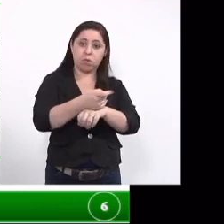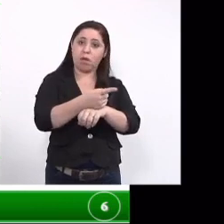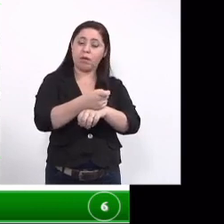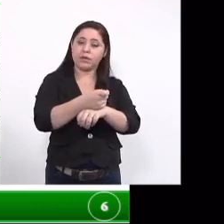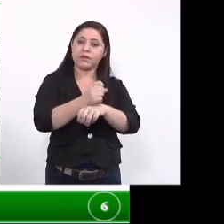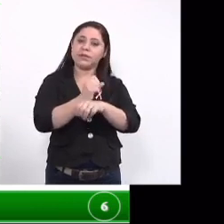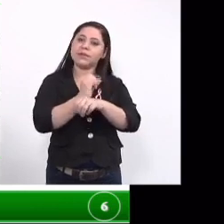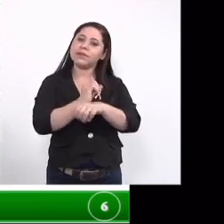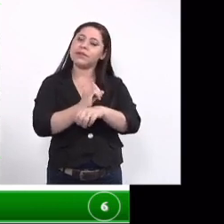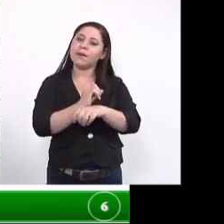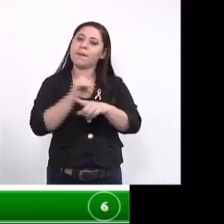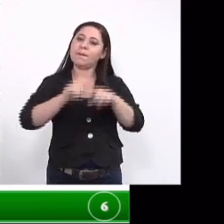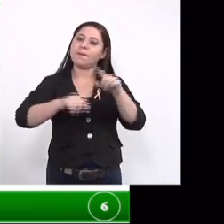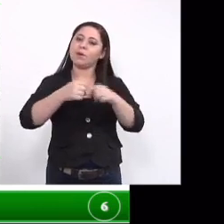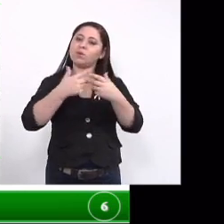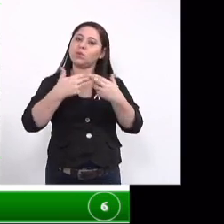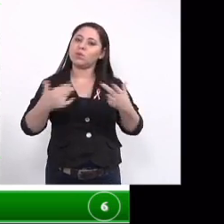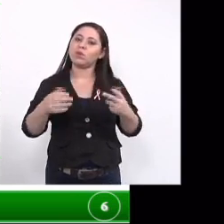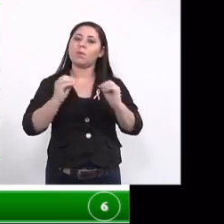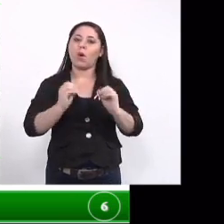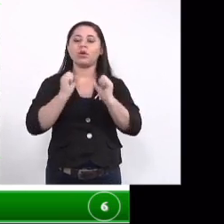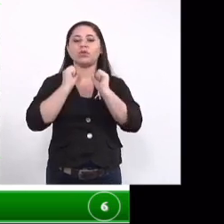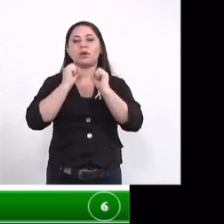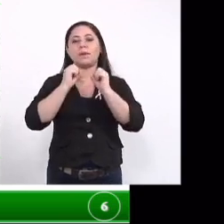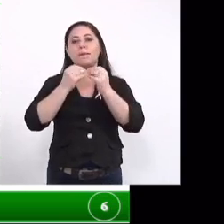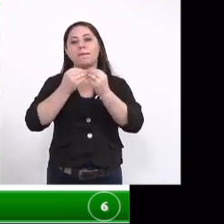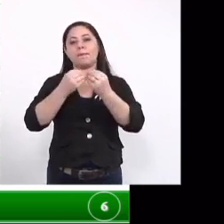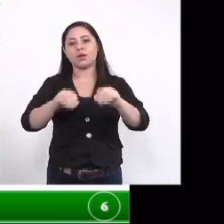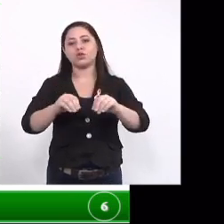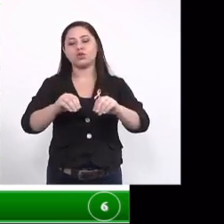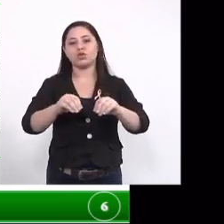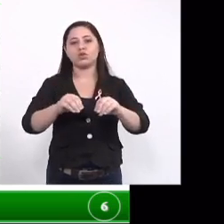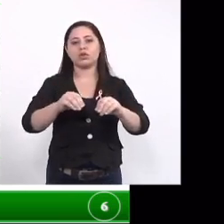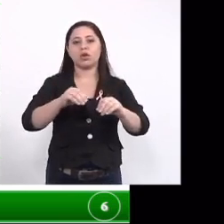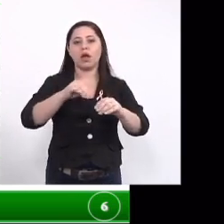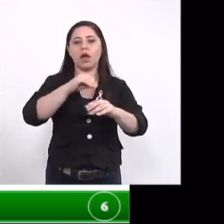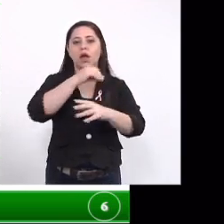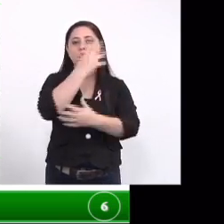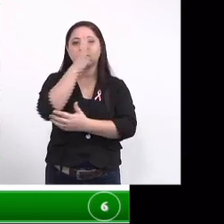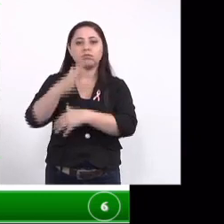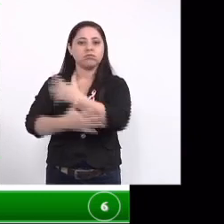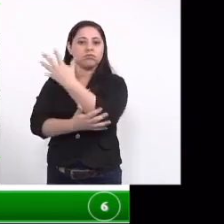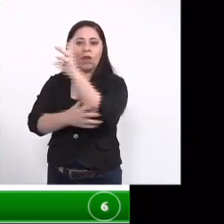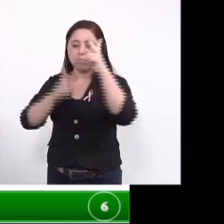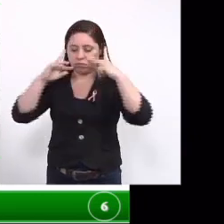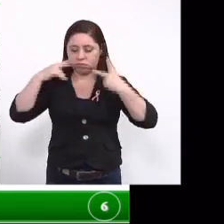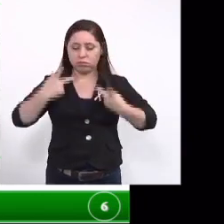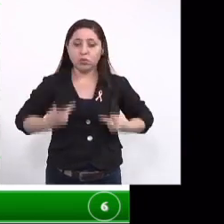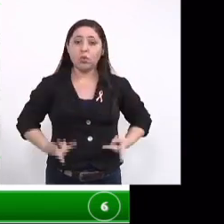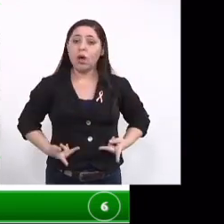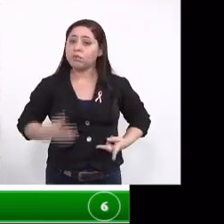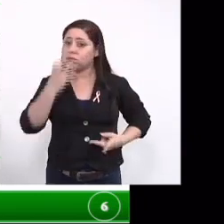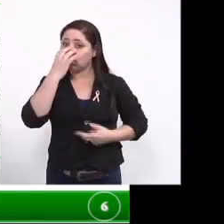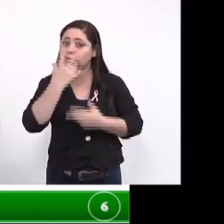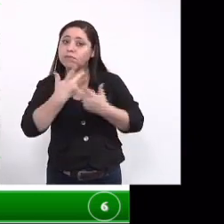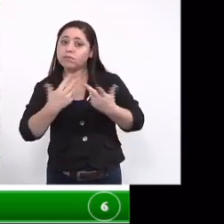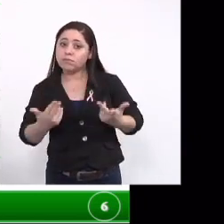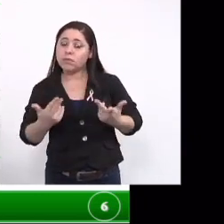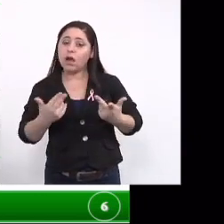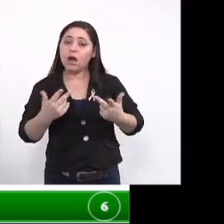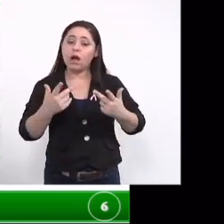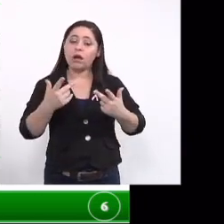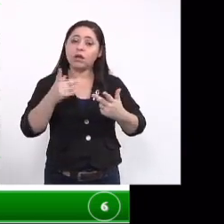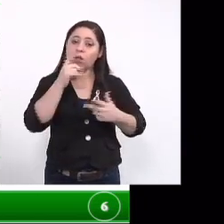se esse produto pode causar algum dano a outros organismos aos seres humanos ou até mesmo outros organismos